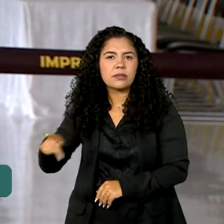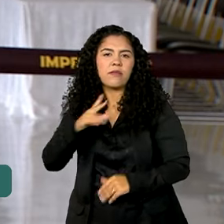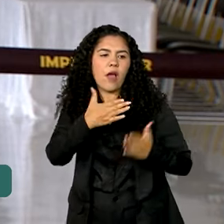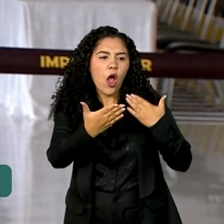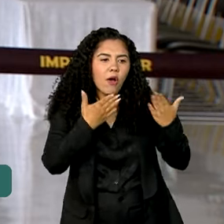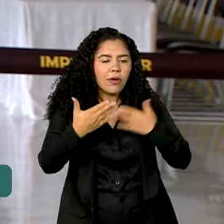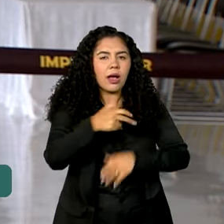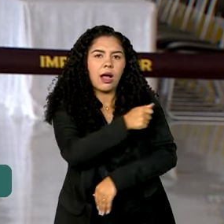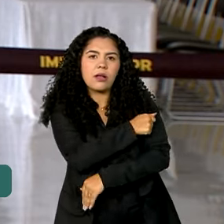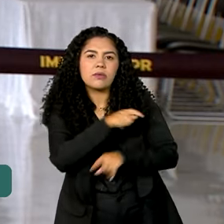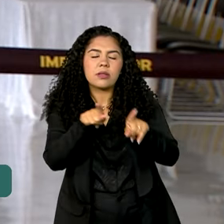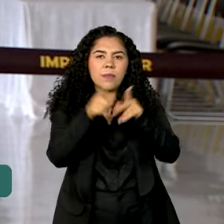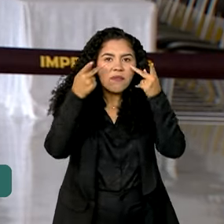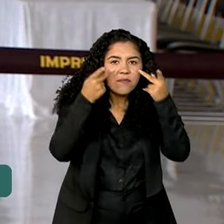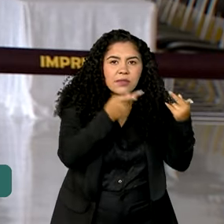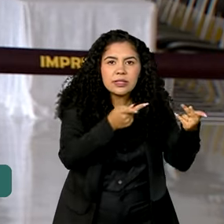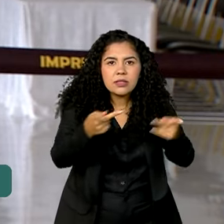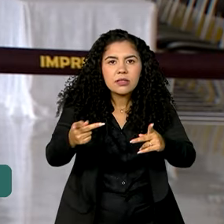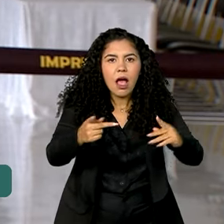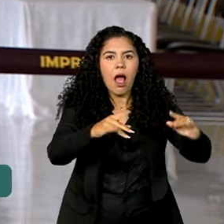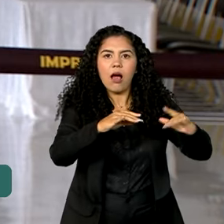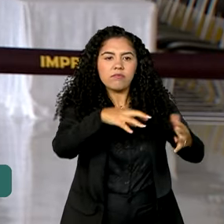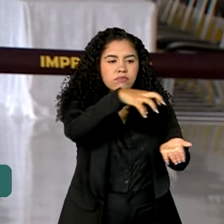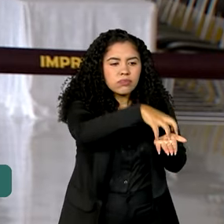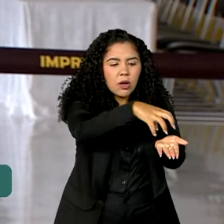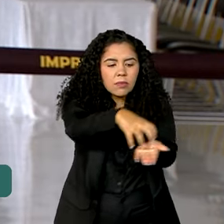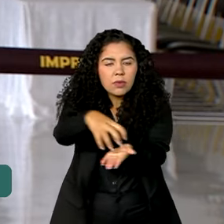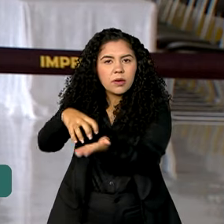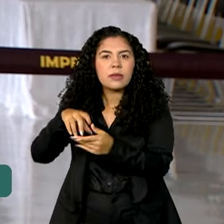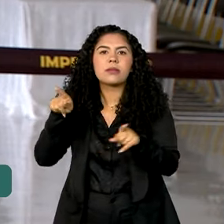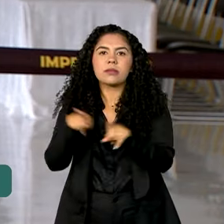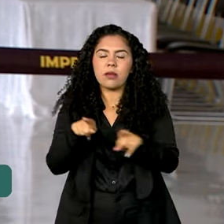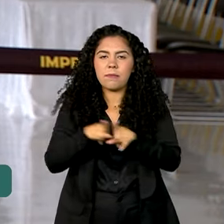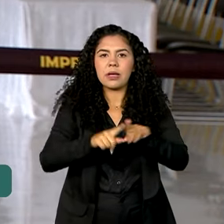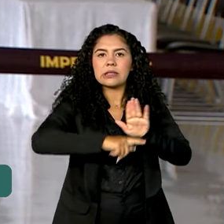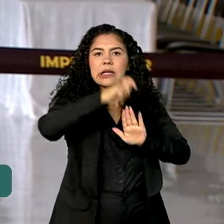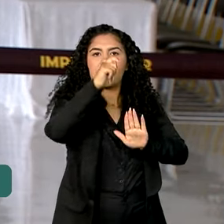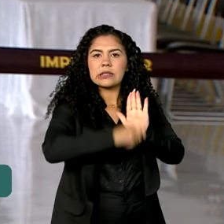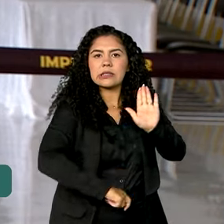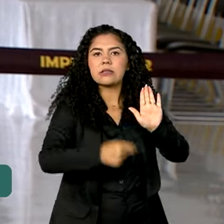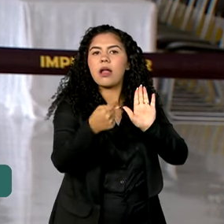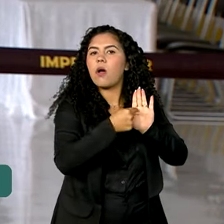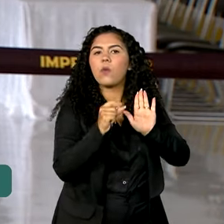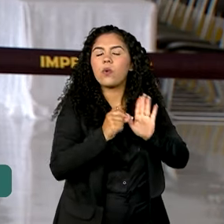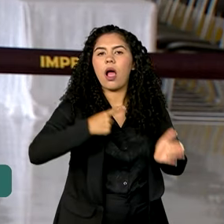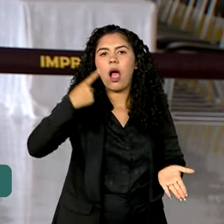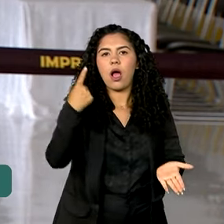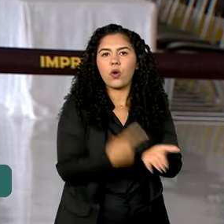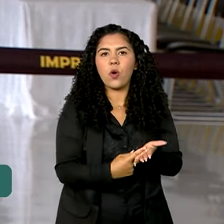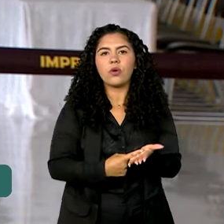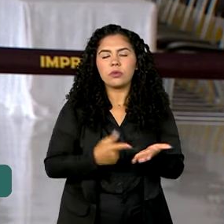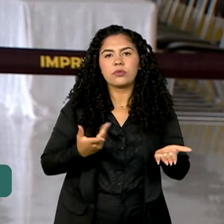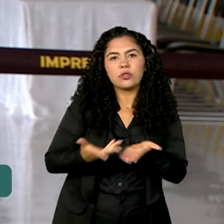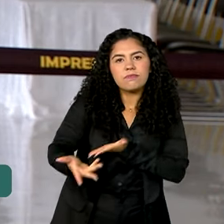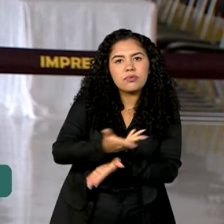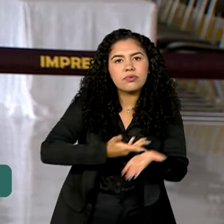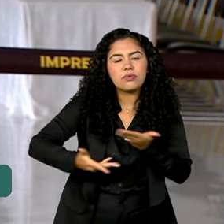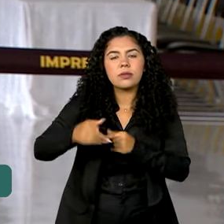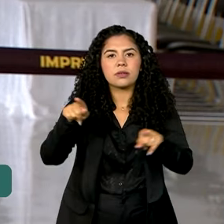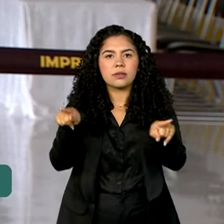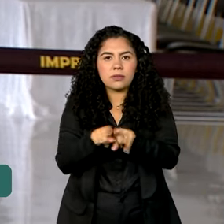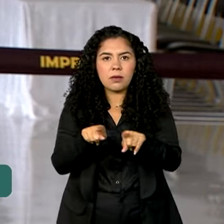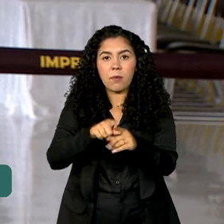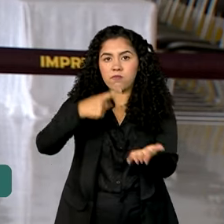visitar o estande do Ministério e participar da assinatura de acordos de cooperação e chamadas públicas da pasta.